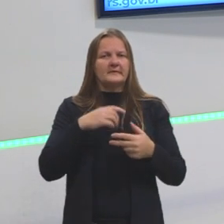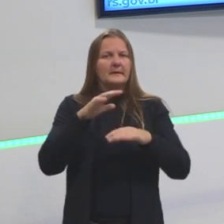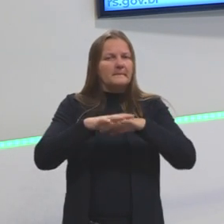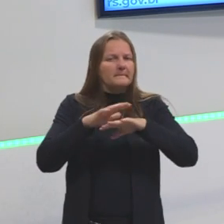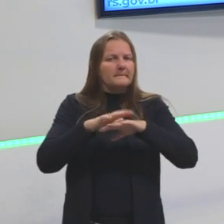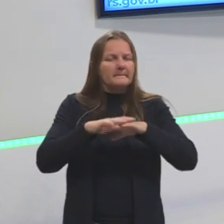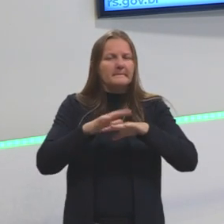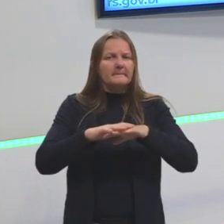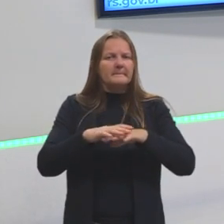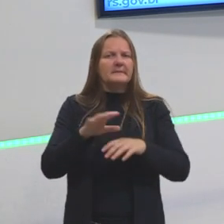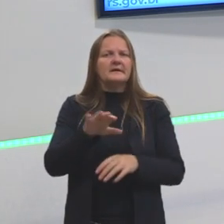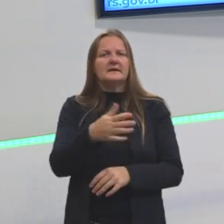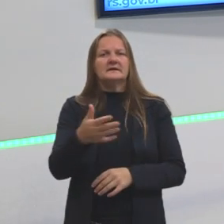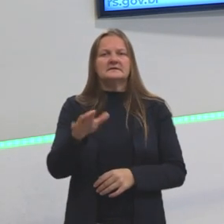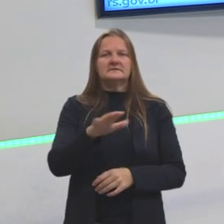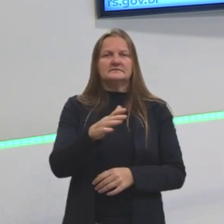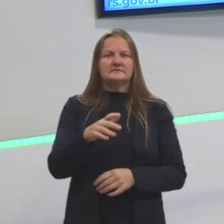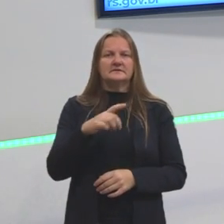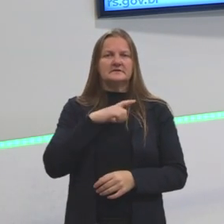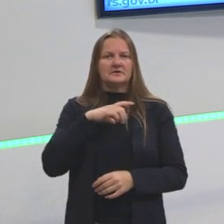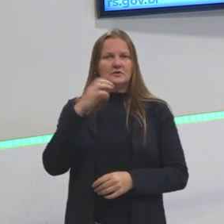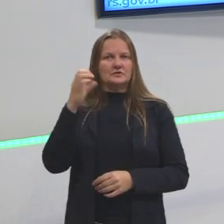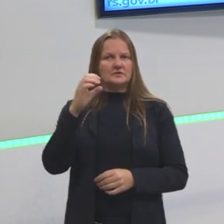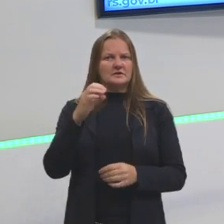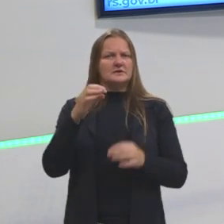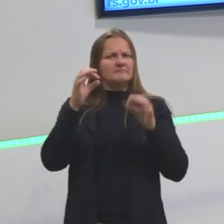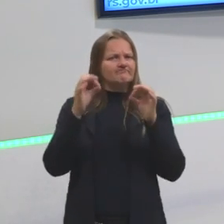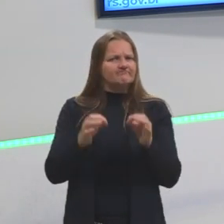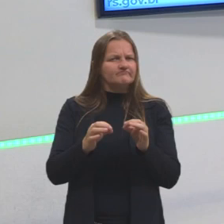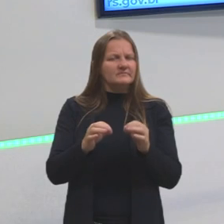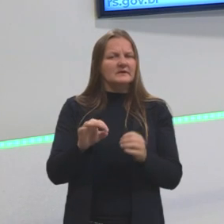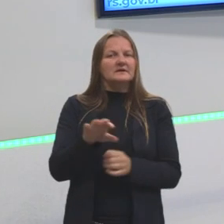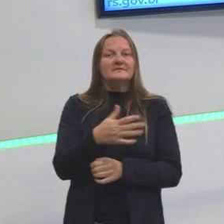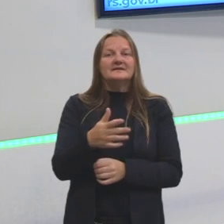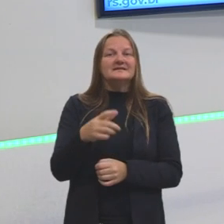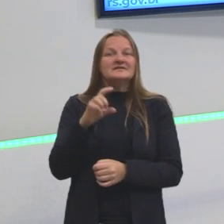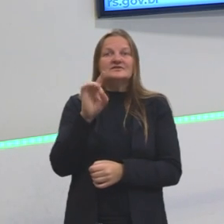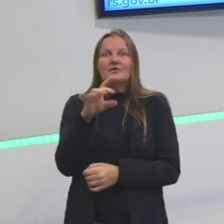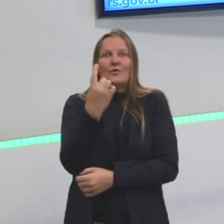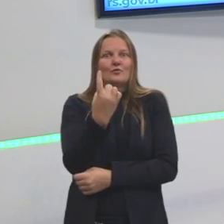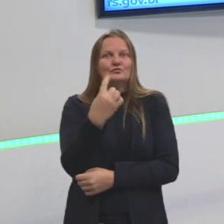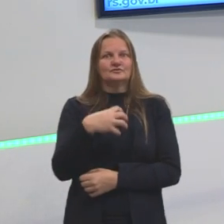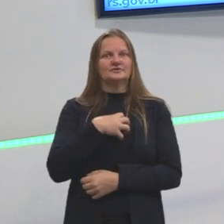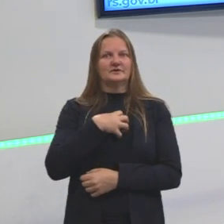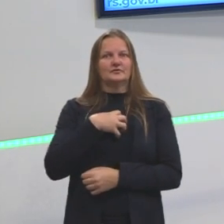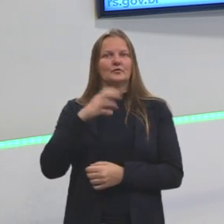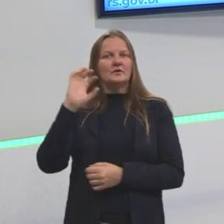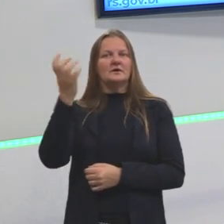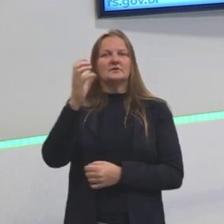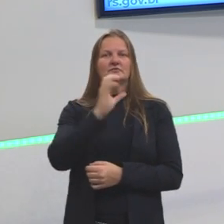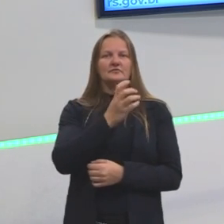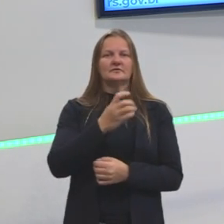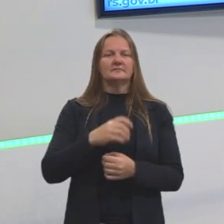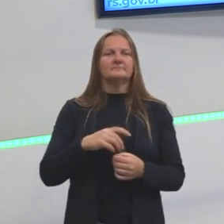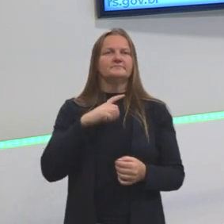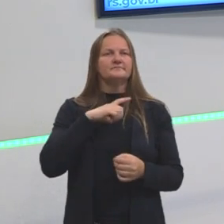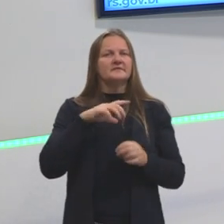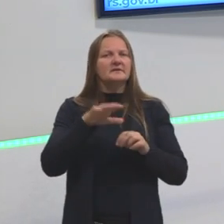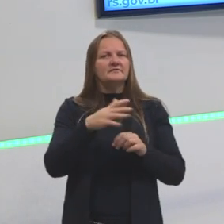matemática, embora seja uma ciência exata, não tem apenas uma forma de resolver aquela questão.